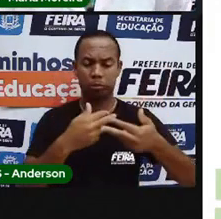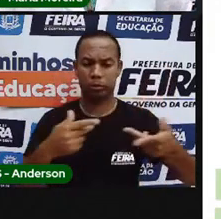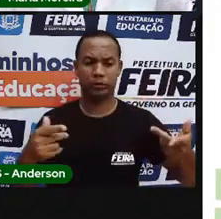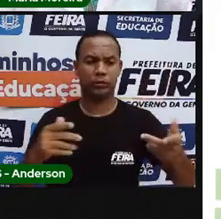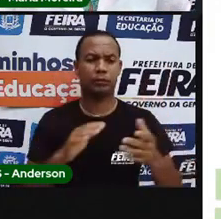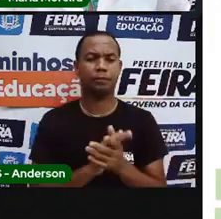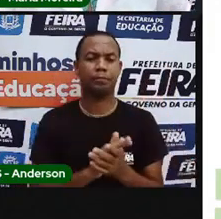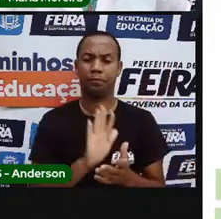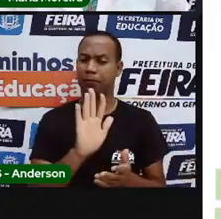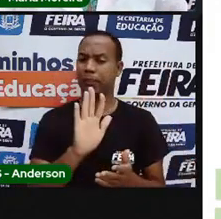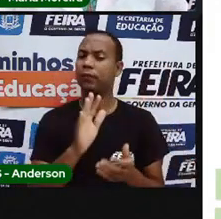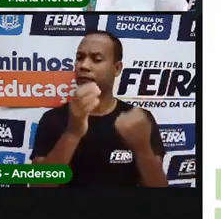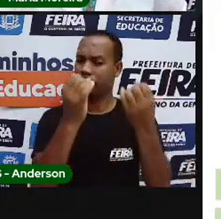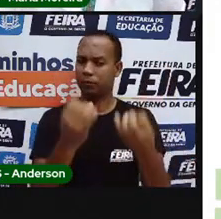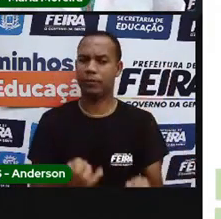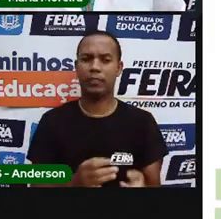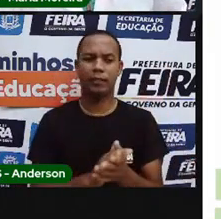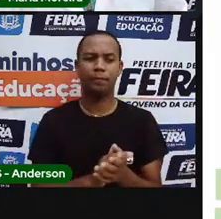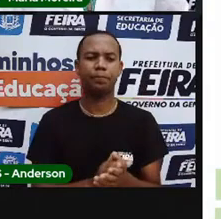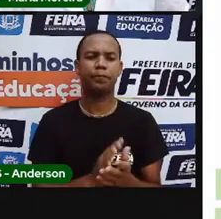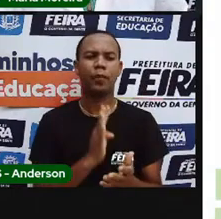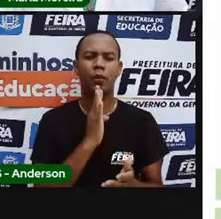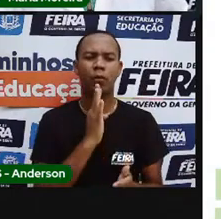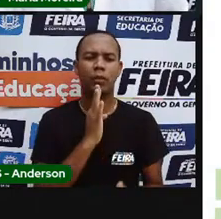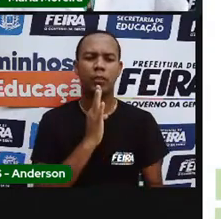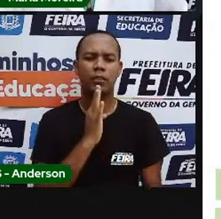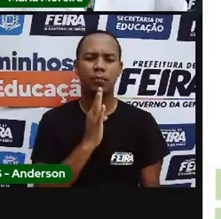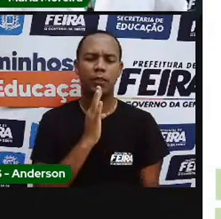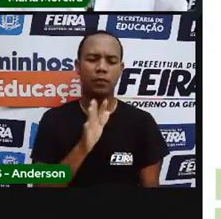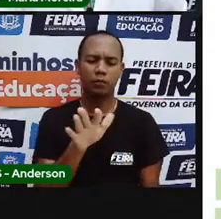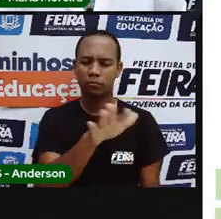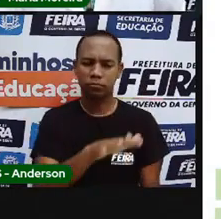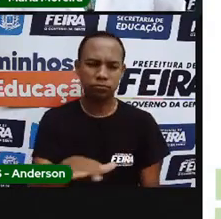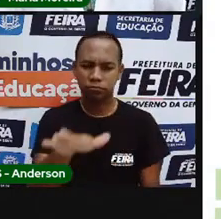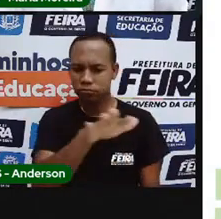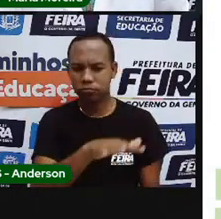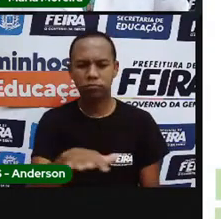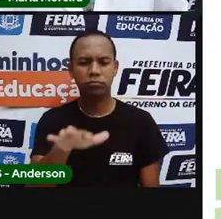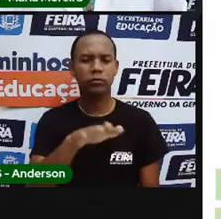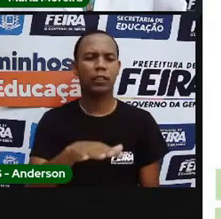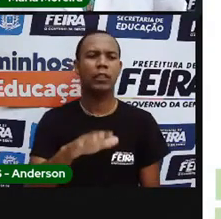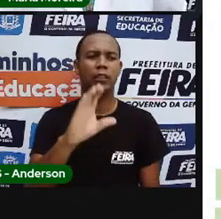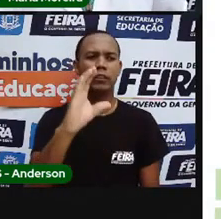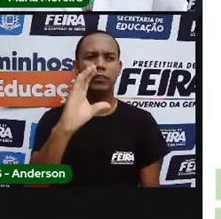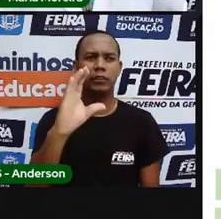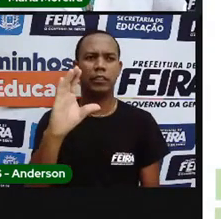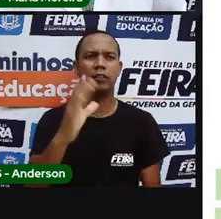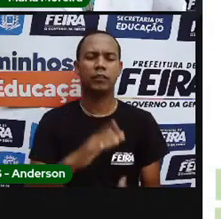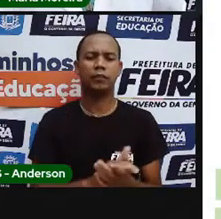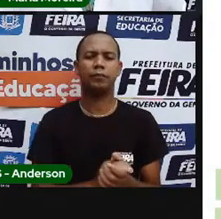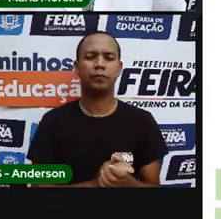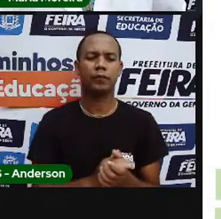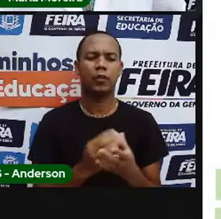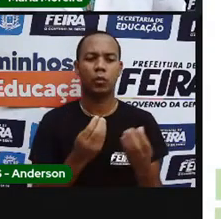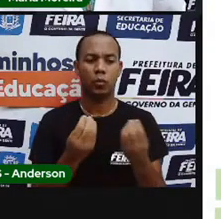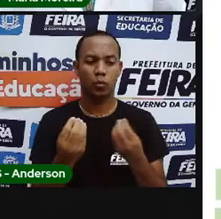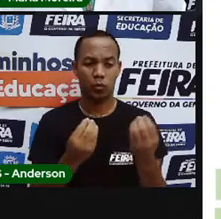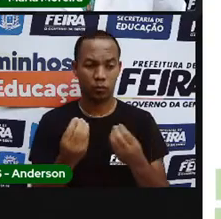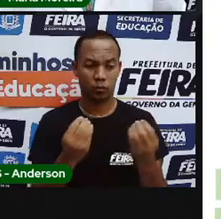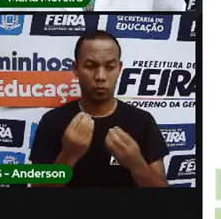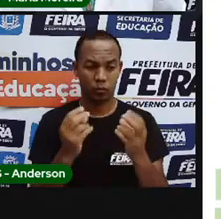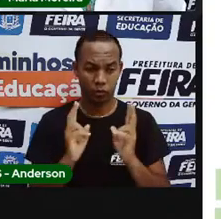coisas. Mas vamos lá. Bom, a área de conhecimento, a Brava já falou com vocês, que é ciências humanas, certo? E vamos dar